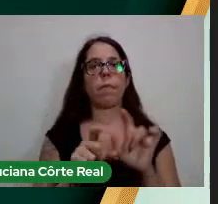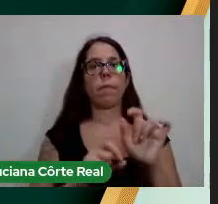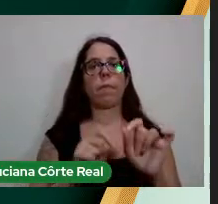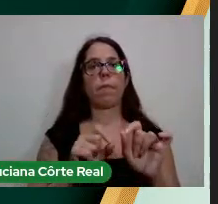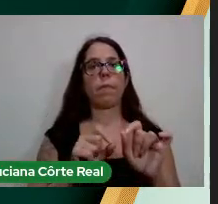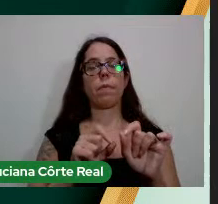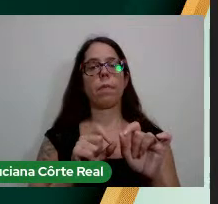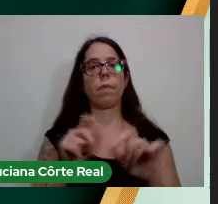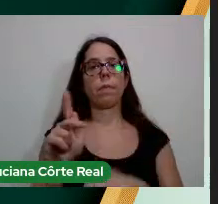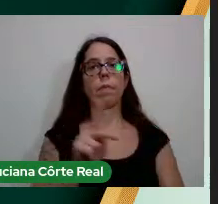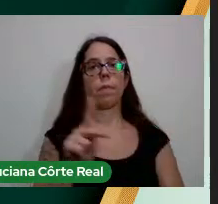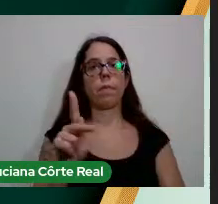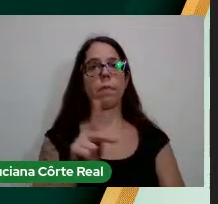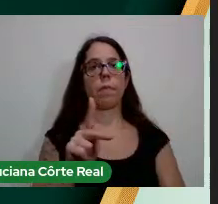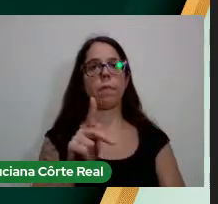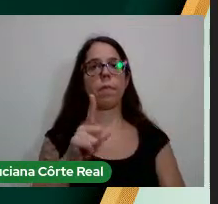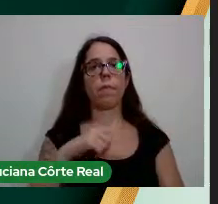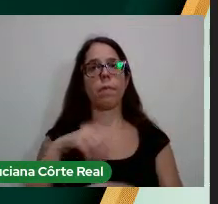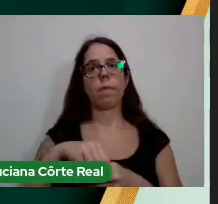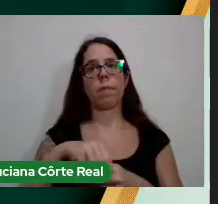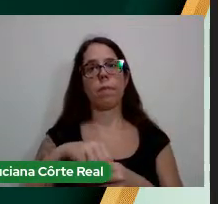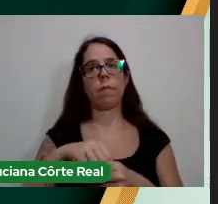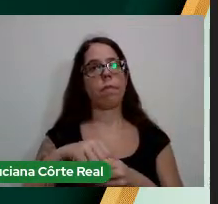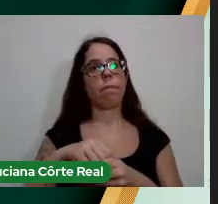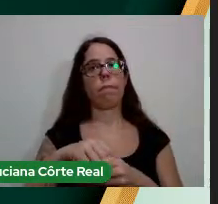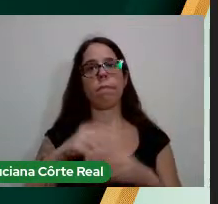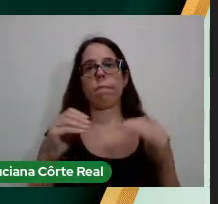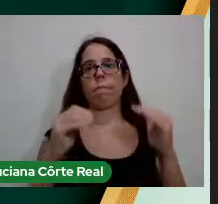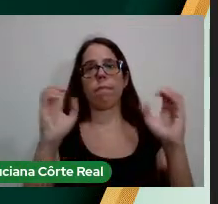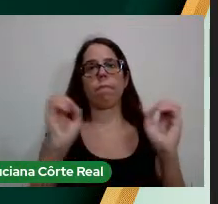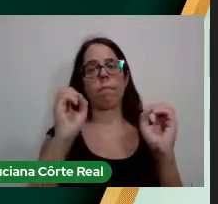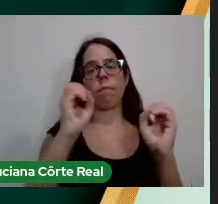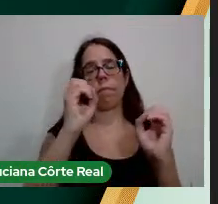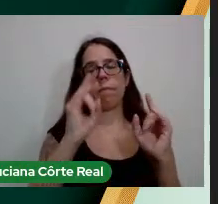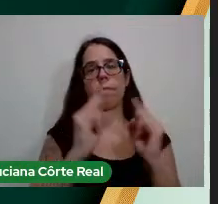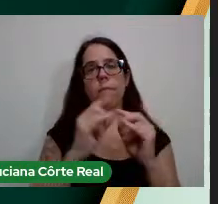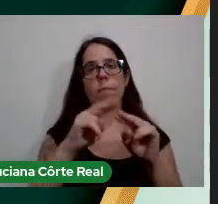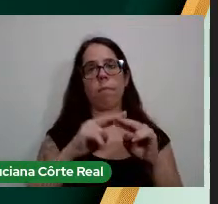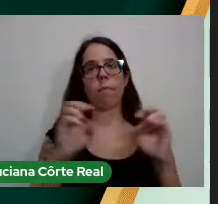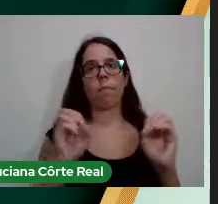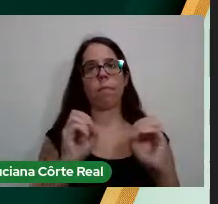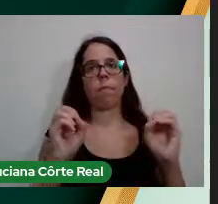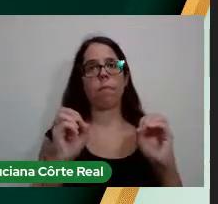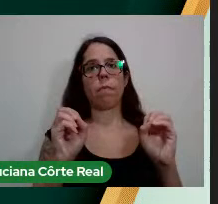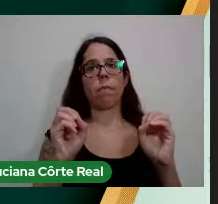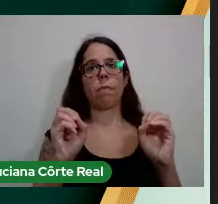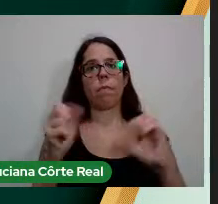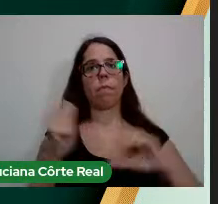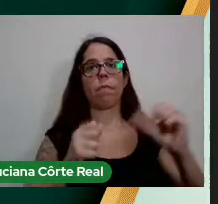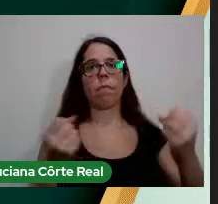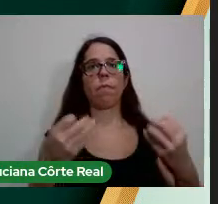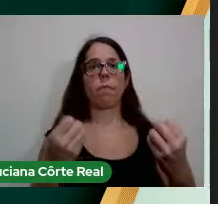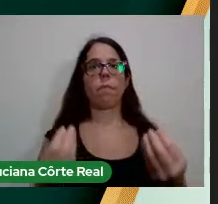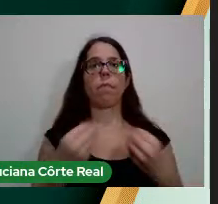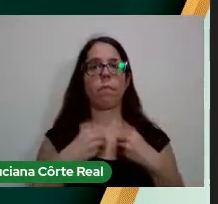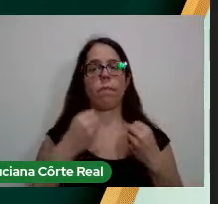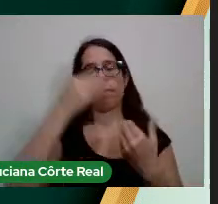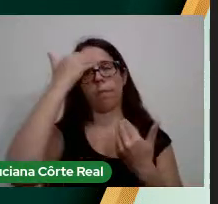aos mestres Dessa renomada instituição E a excelência na qualidade do ensino Que nos foi proporcionado Muito obrigada